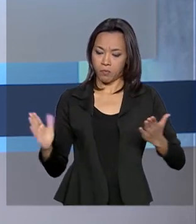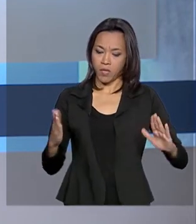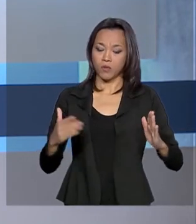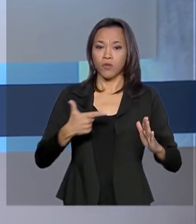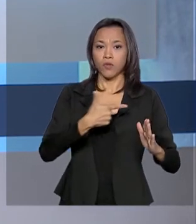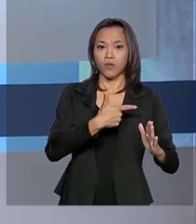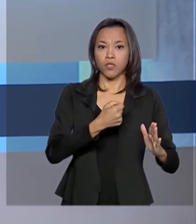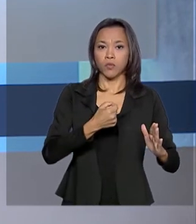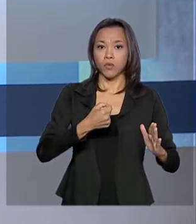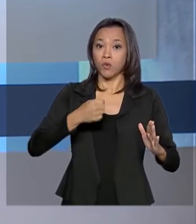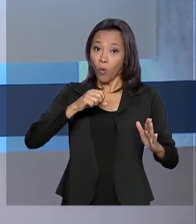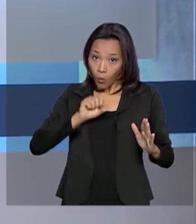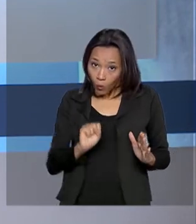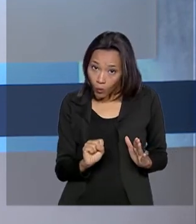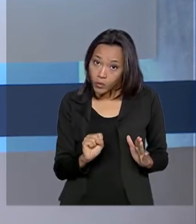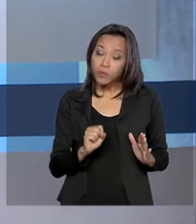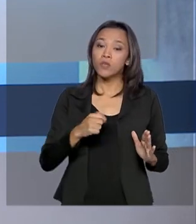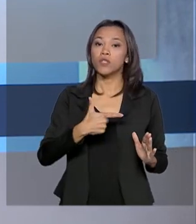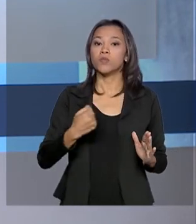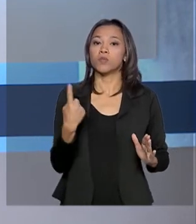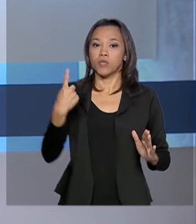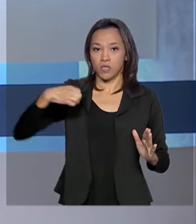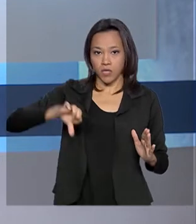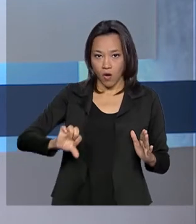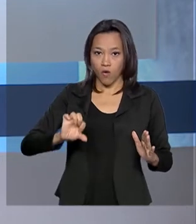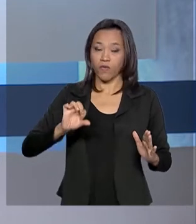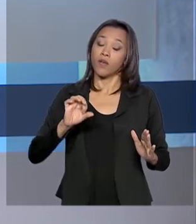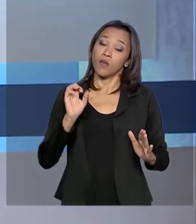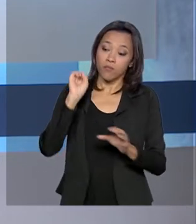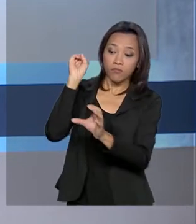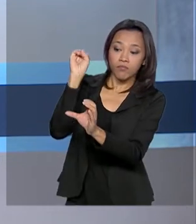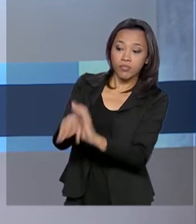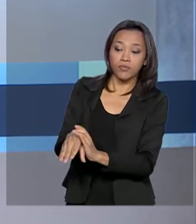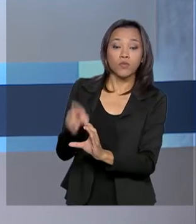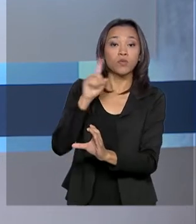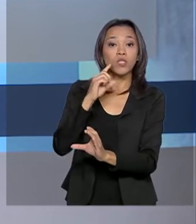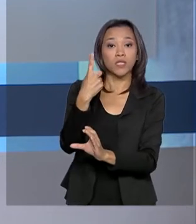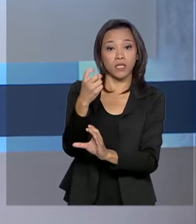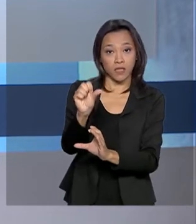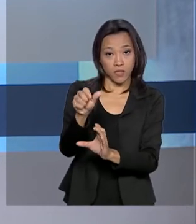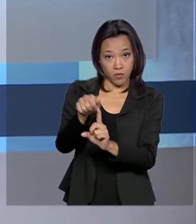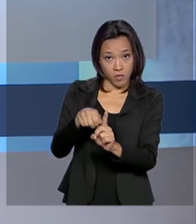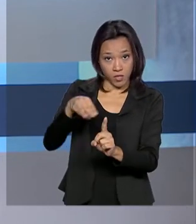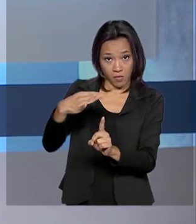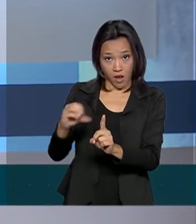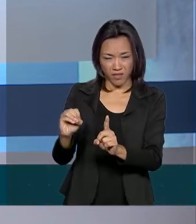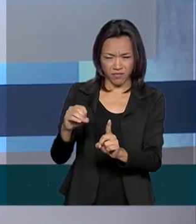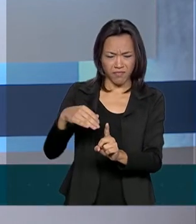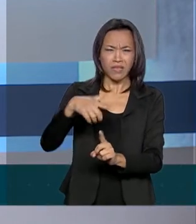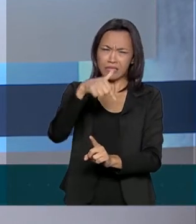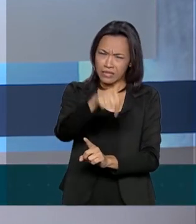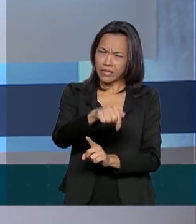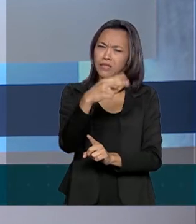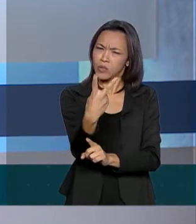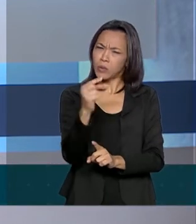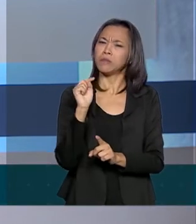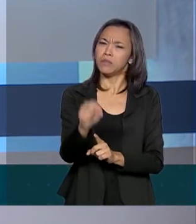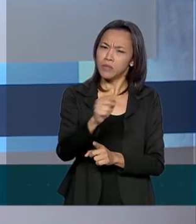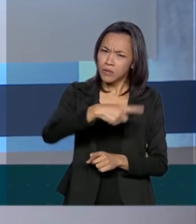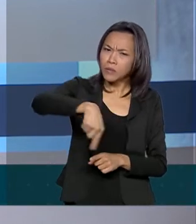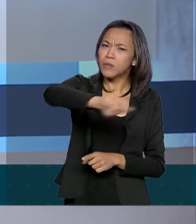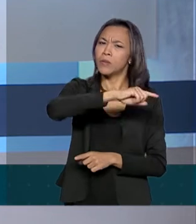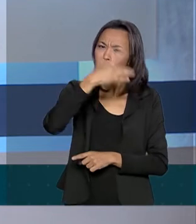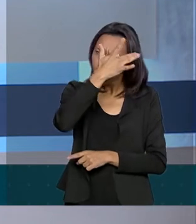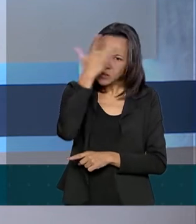2008 a 2019. O crédito bancário será feito no dia 16 de março para mais de 72 mil contribuintes,